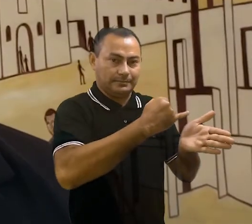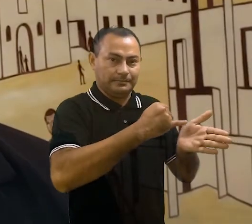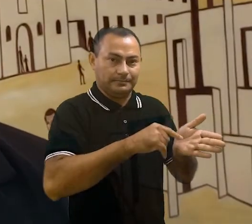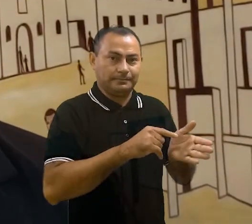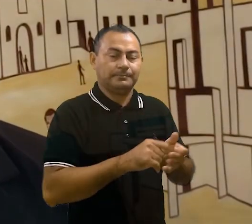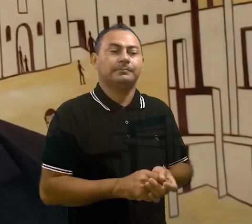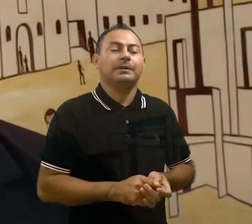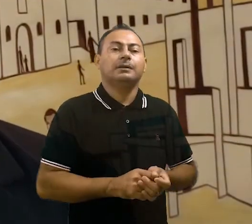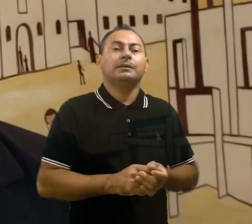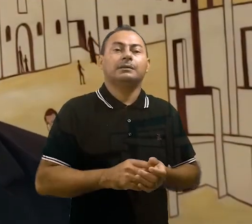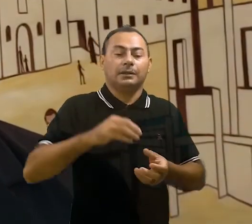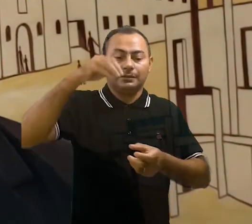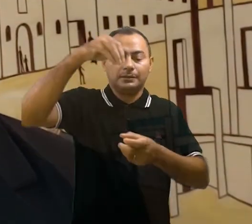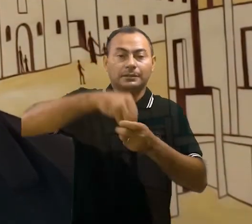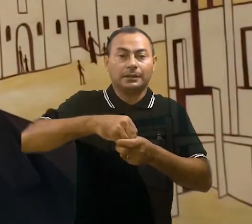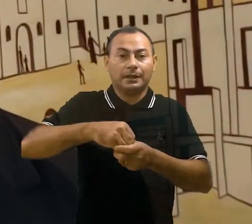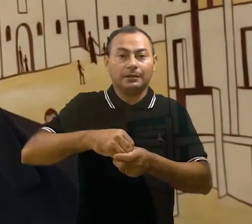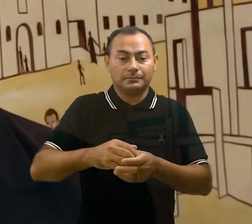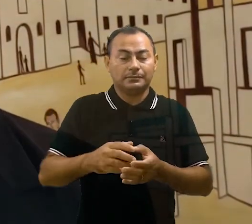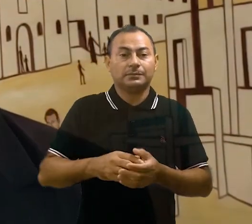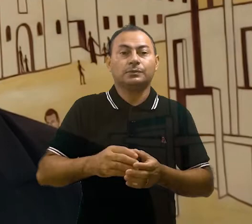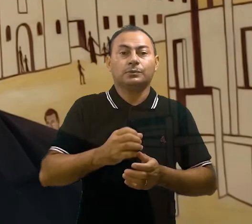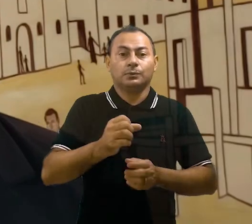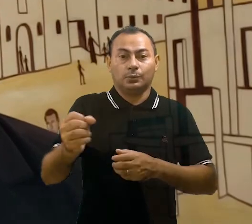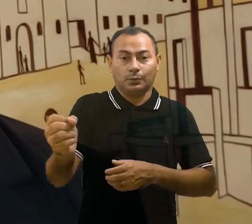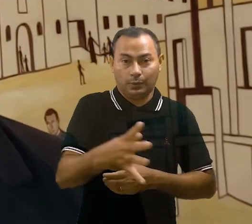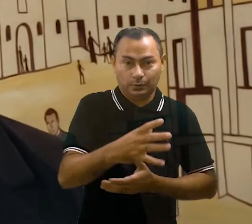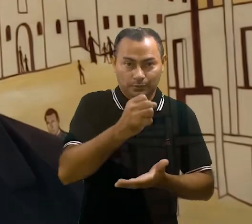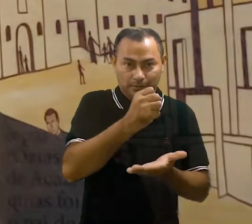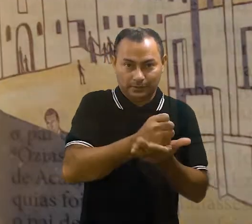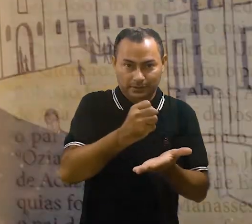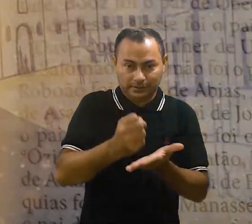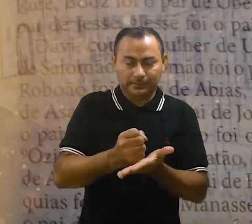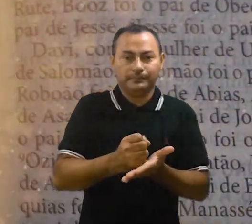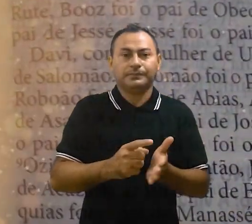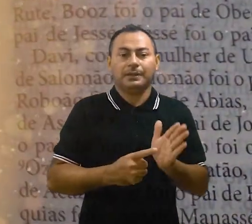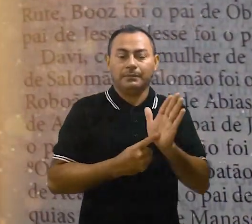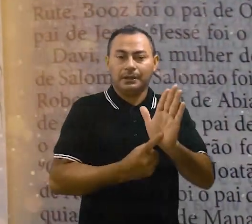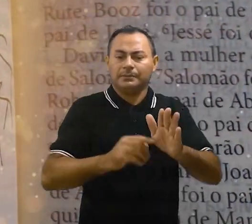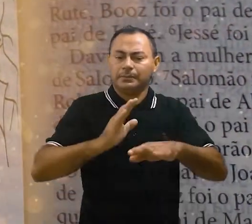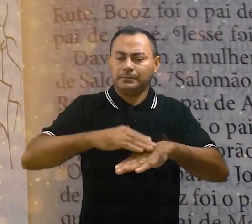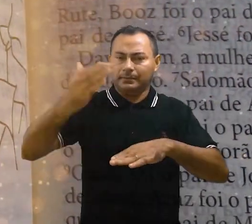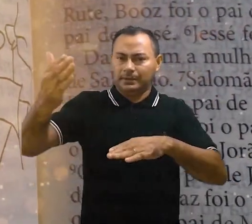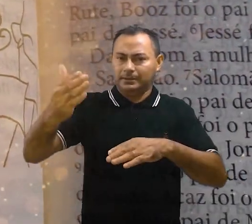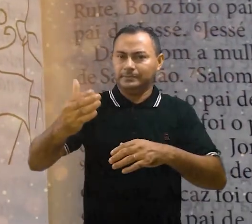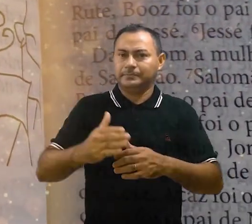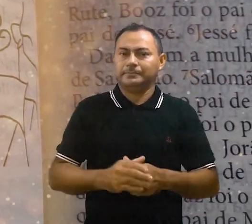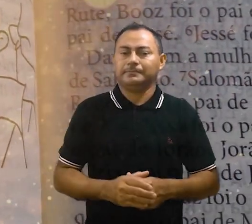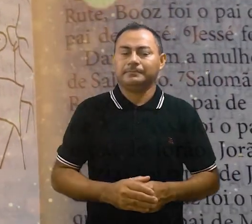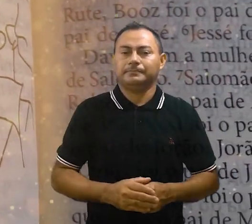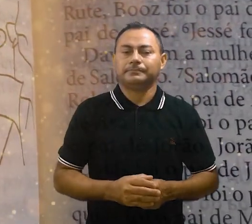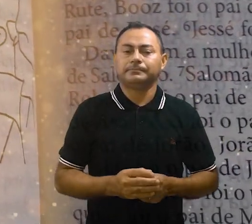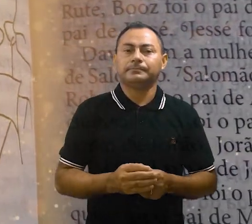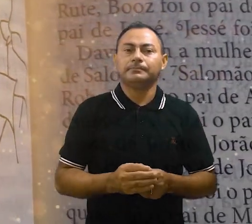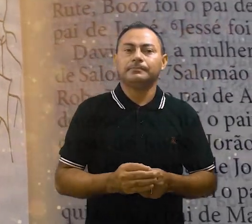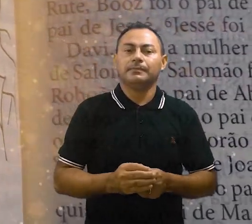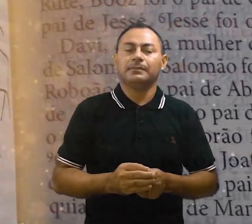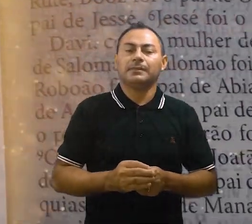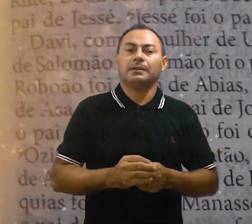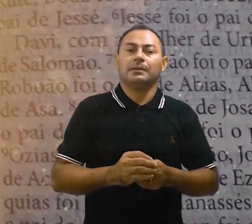está no Novo Testamento. Ele aparece muito mais e com muito mais